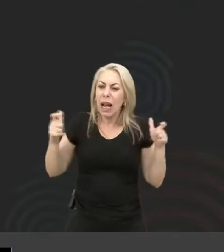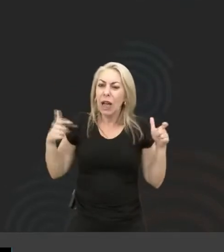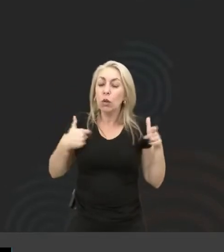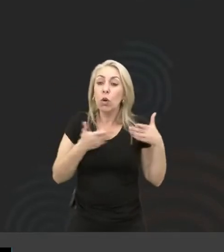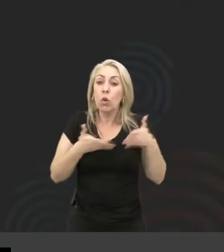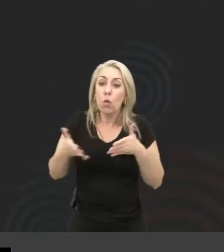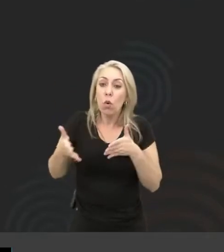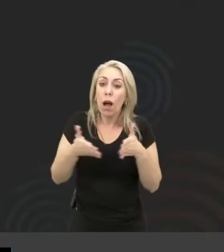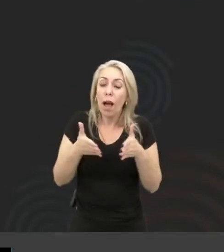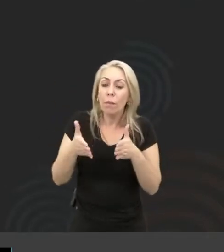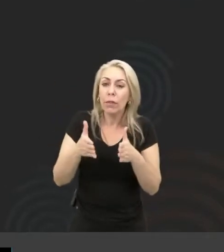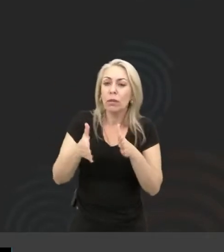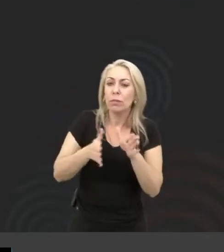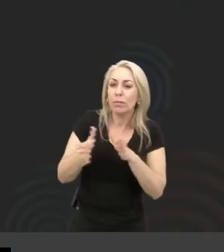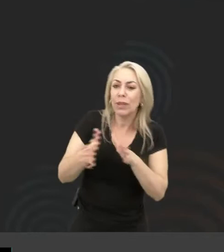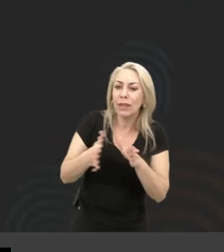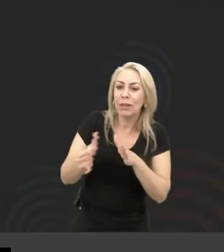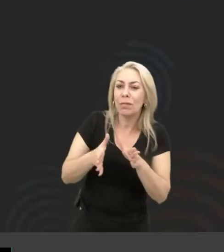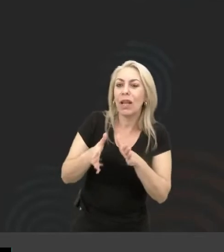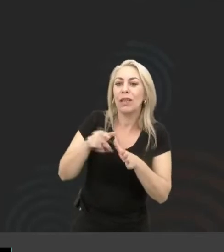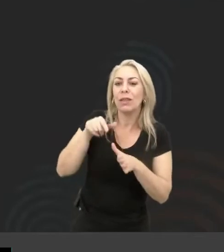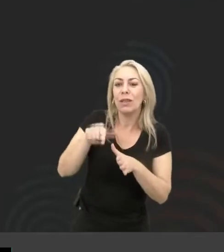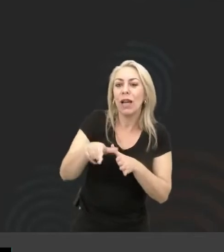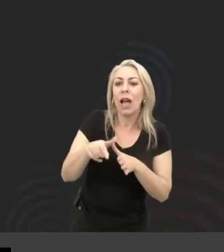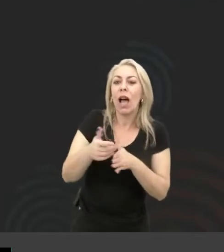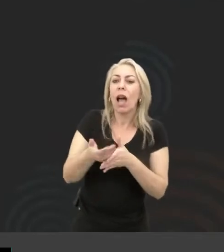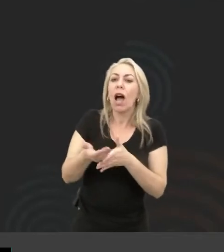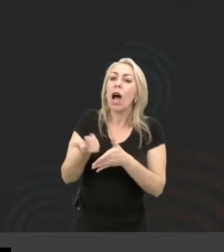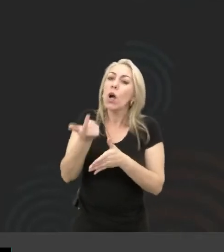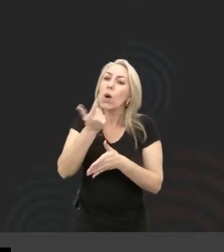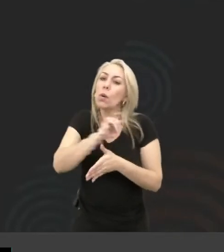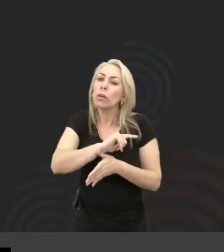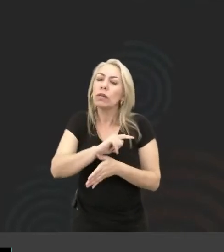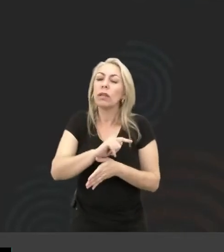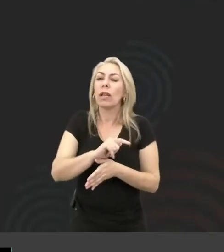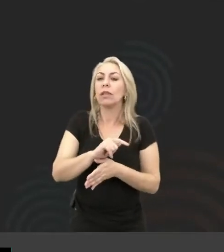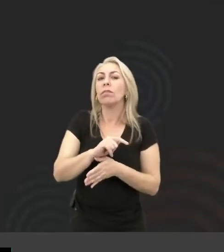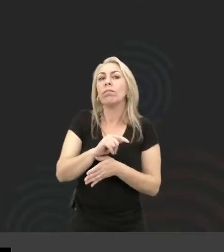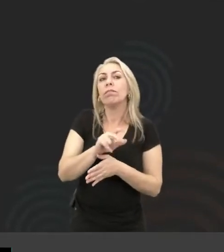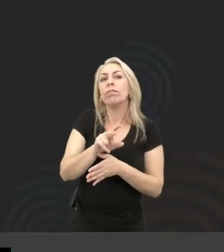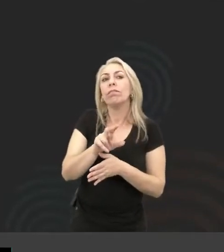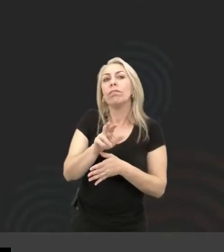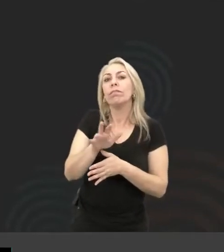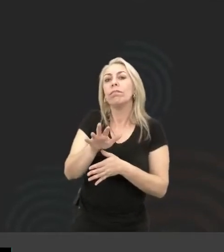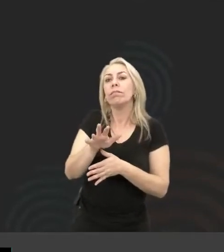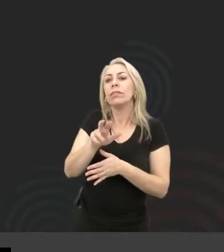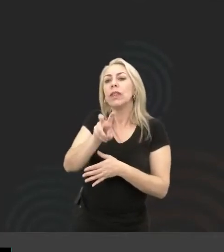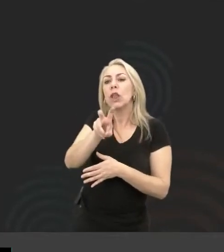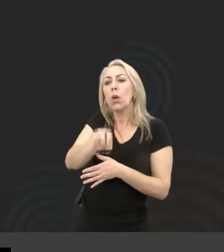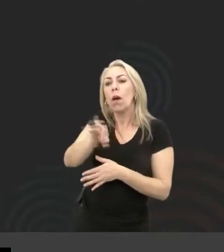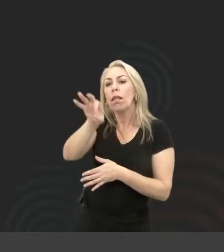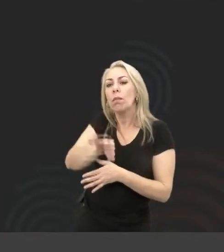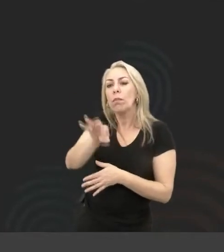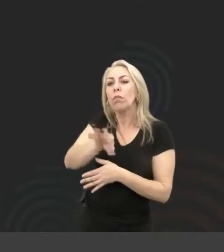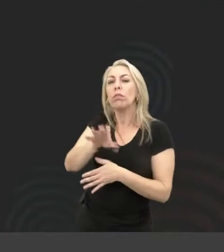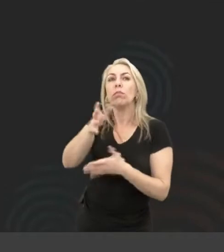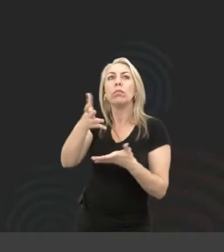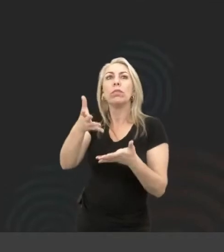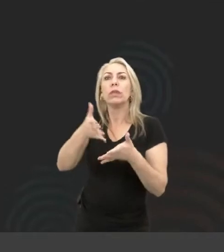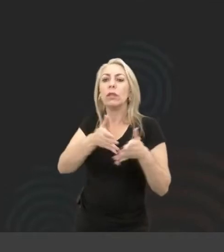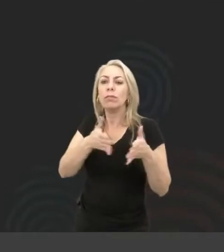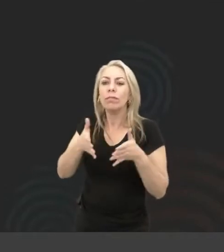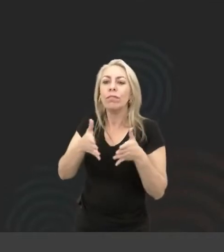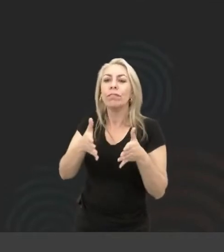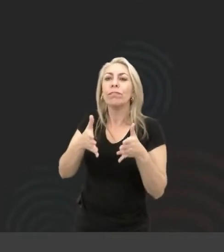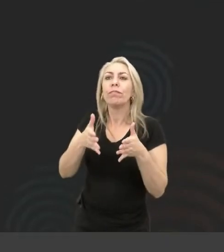caminho para a acessibilidade é parcialmente pavimentado. E aí, em outro momento ali, gente vai, tanto